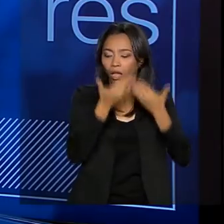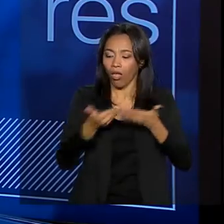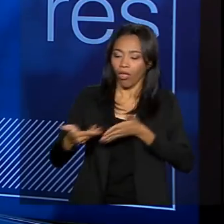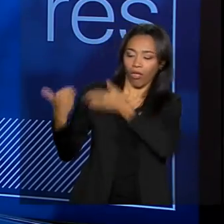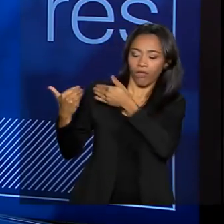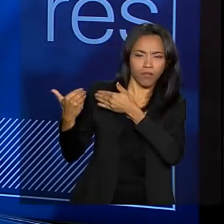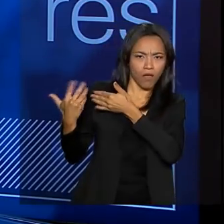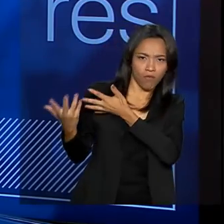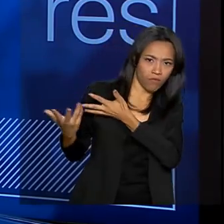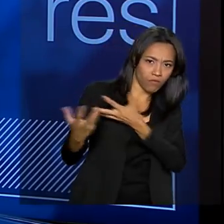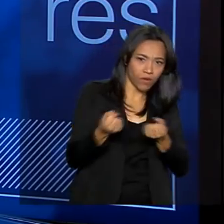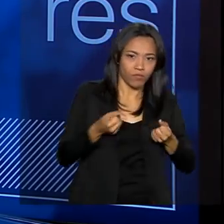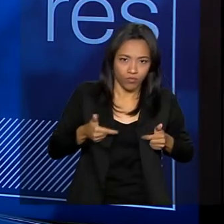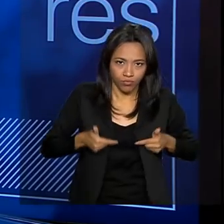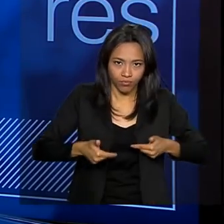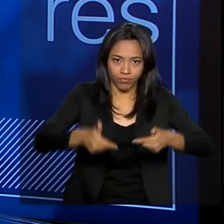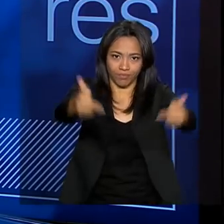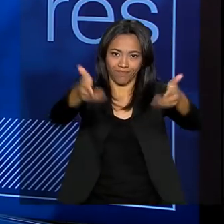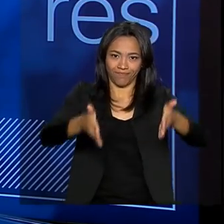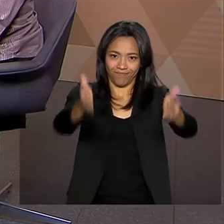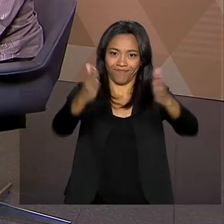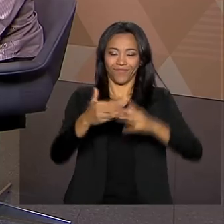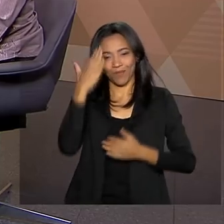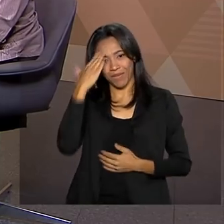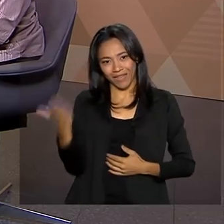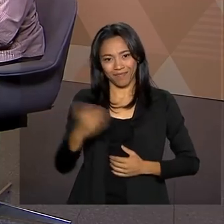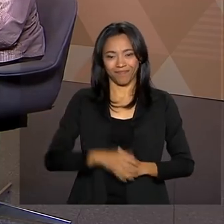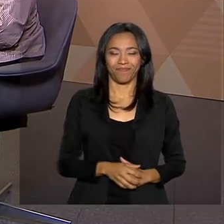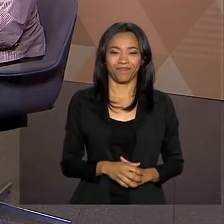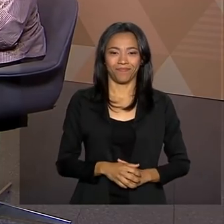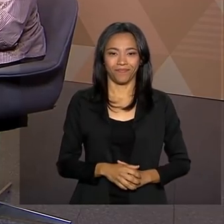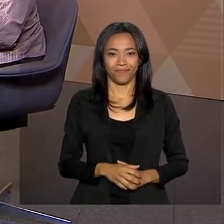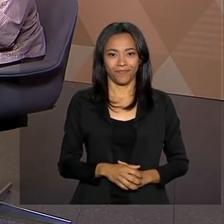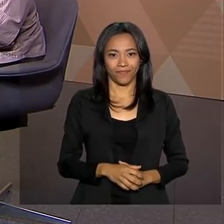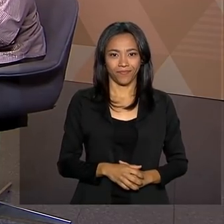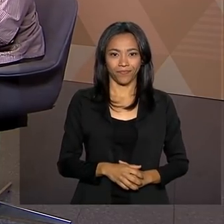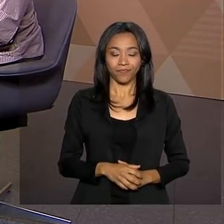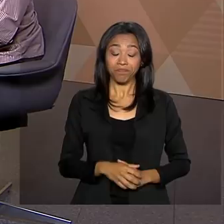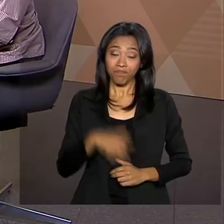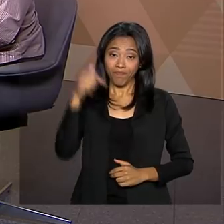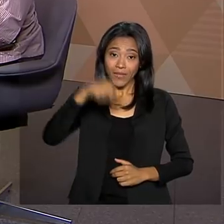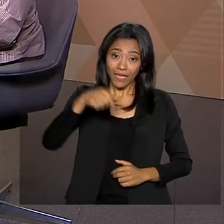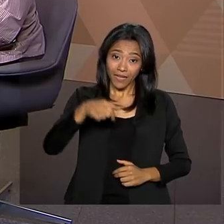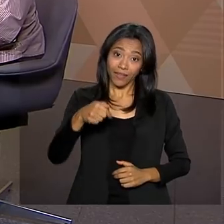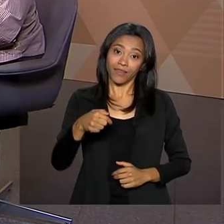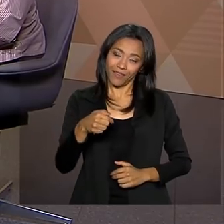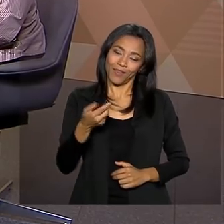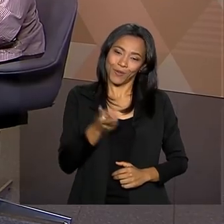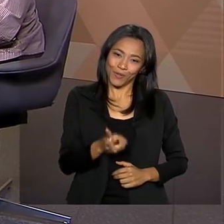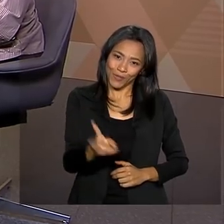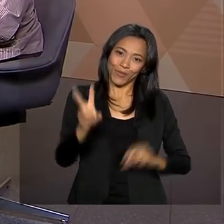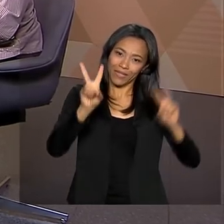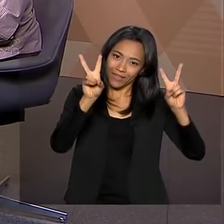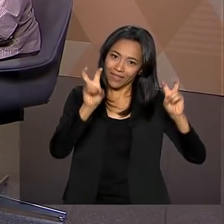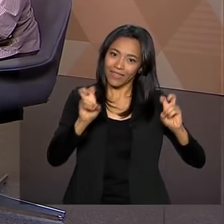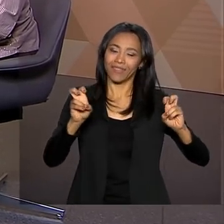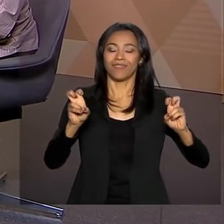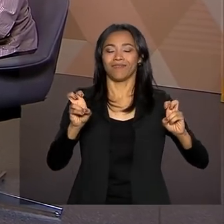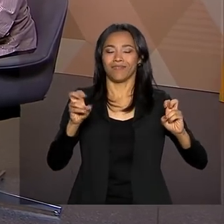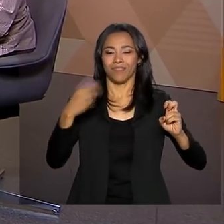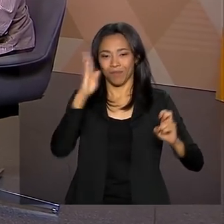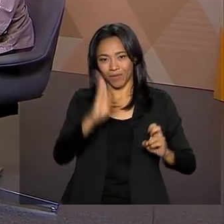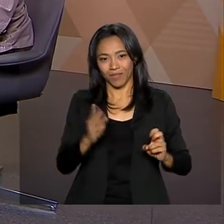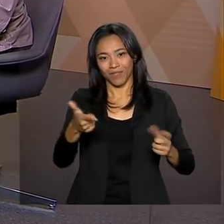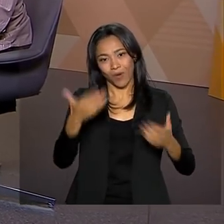estamos trabalhando nessa direção. Muito obrigado, ministra. E o Brasil continua em Pauta aqui na TV Brasil.